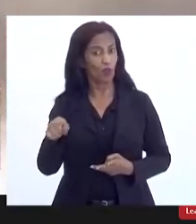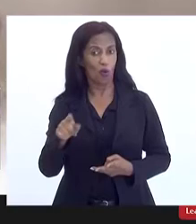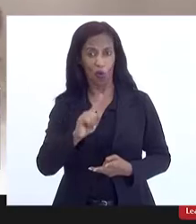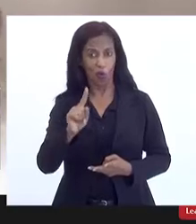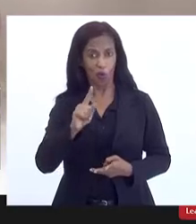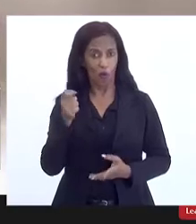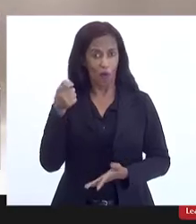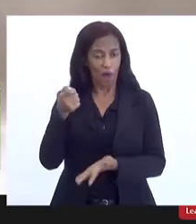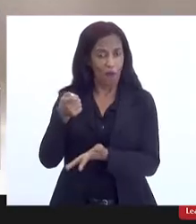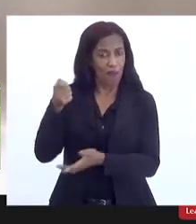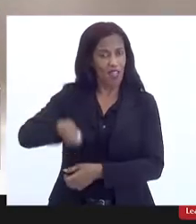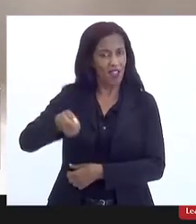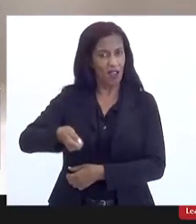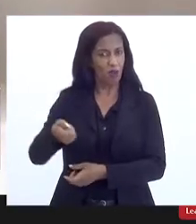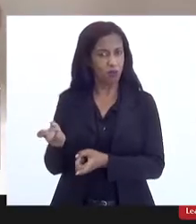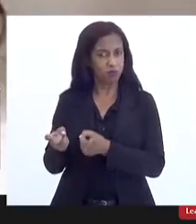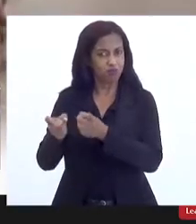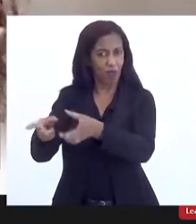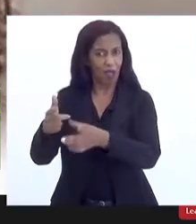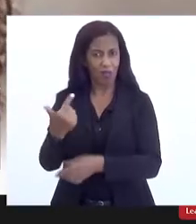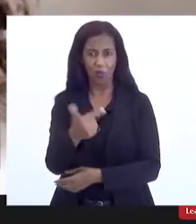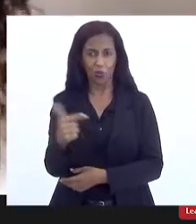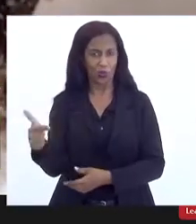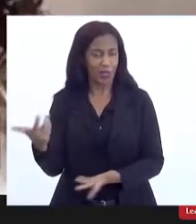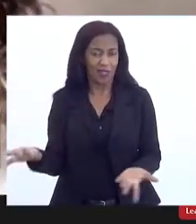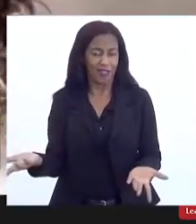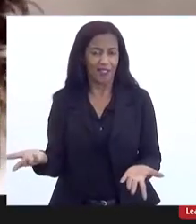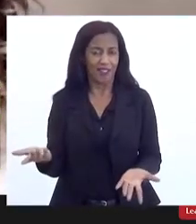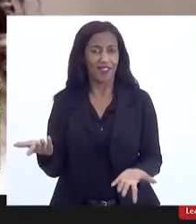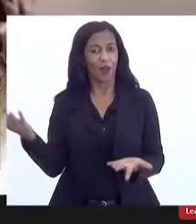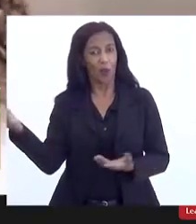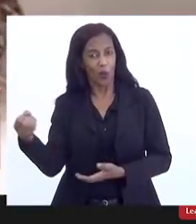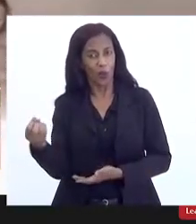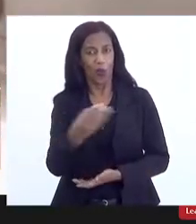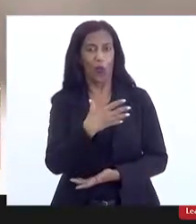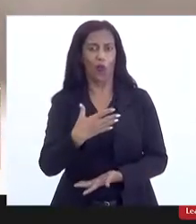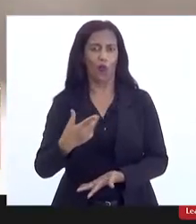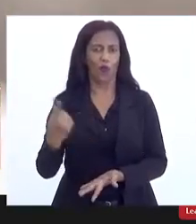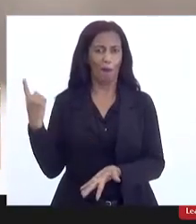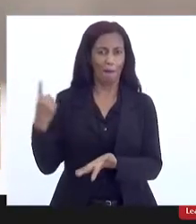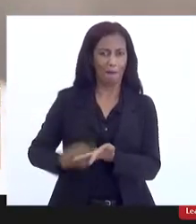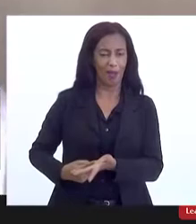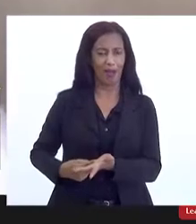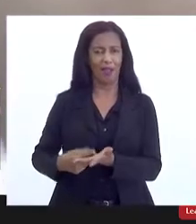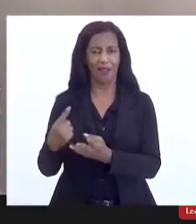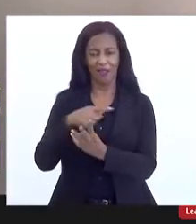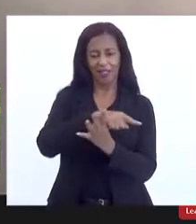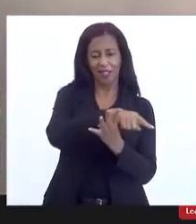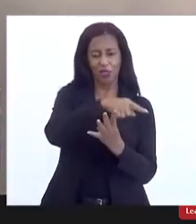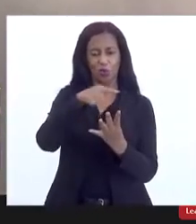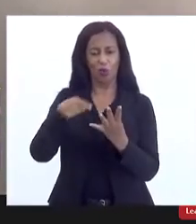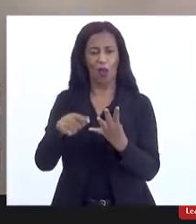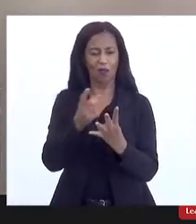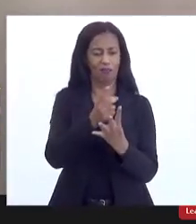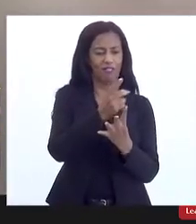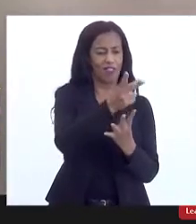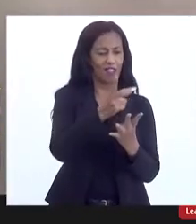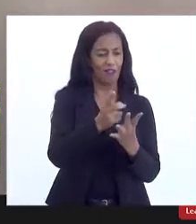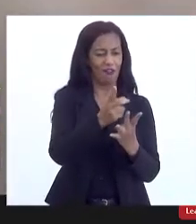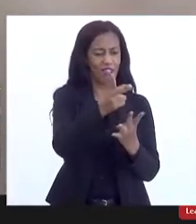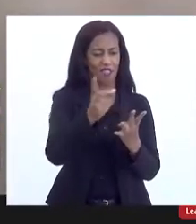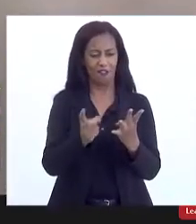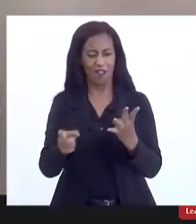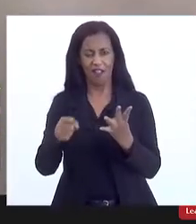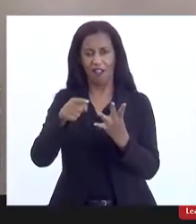foi arrendada, a área que agora está marcado um novo leilão, era uma das quatro áreas colocadas, era de menos